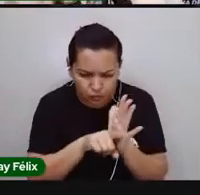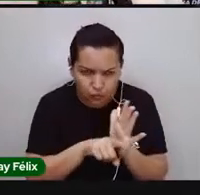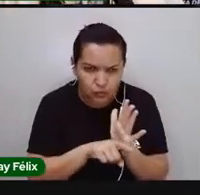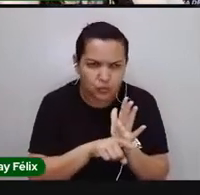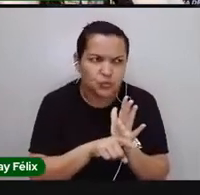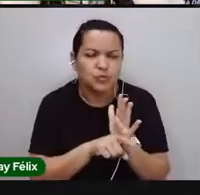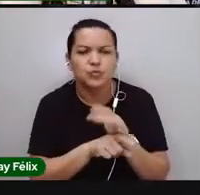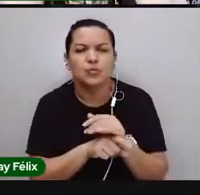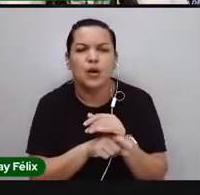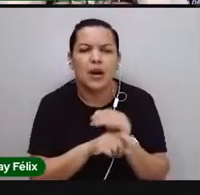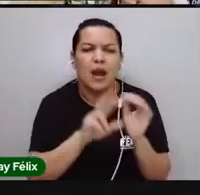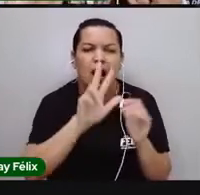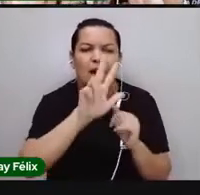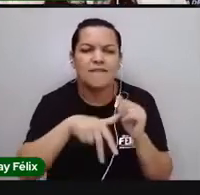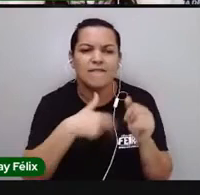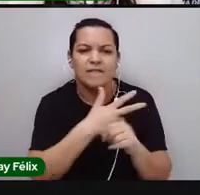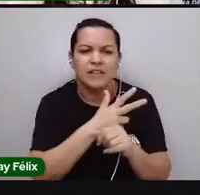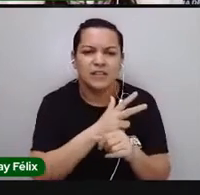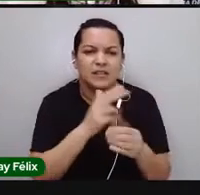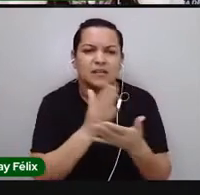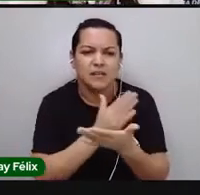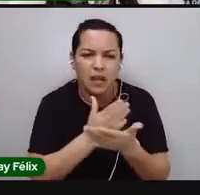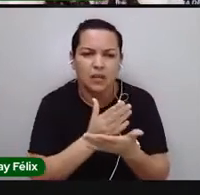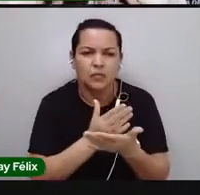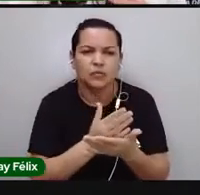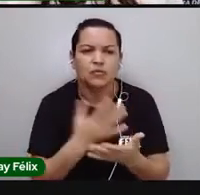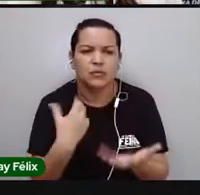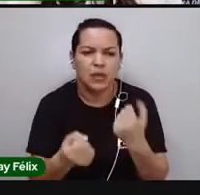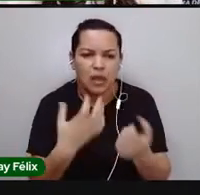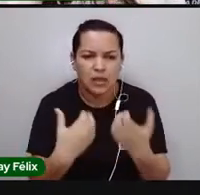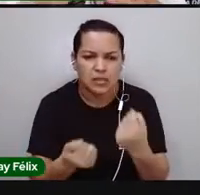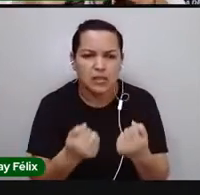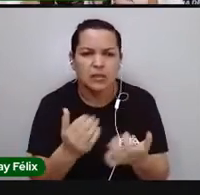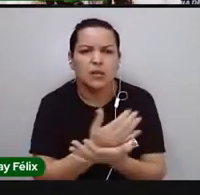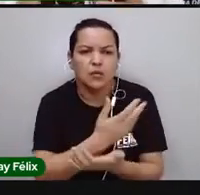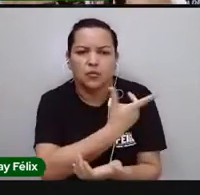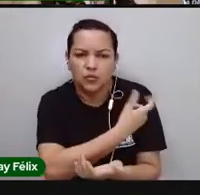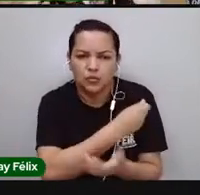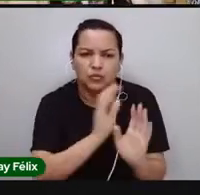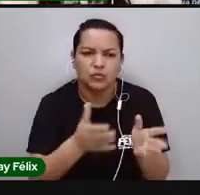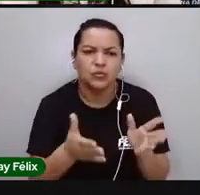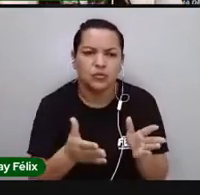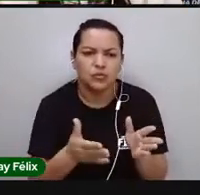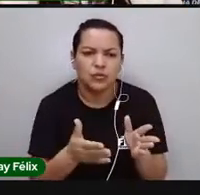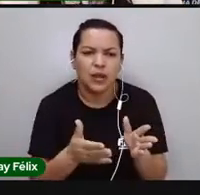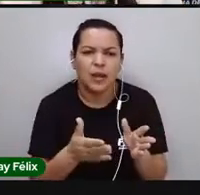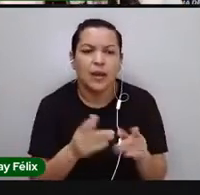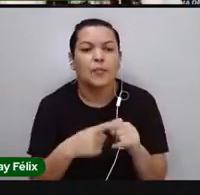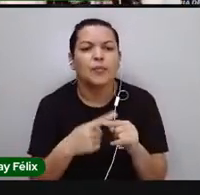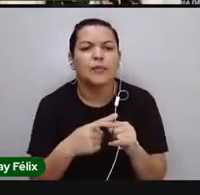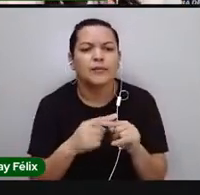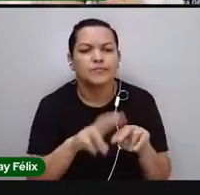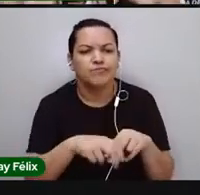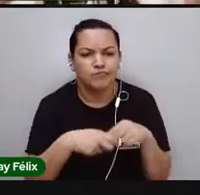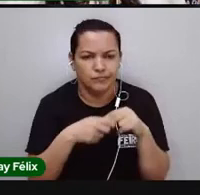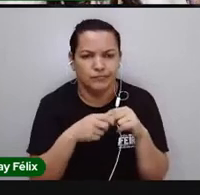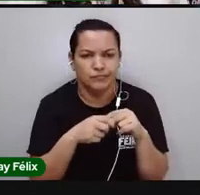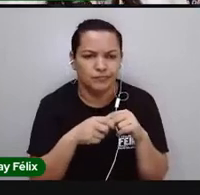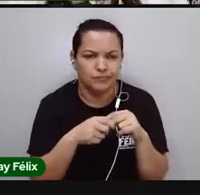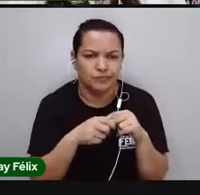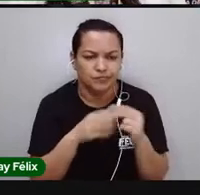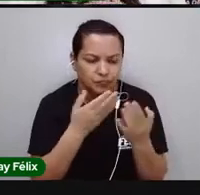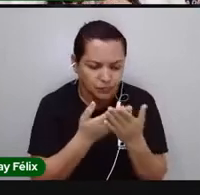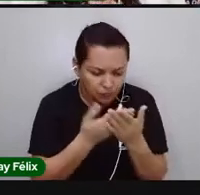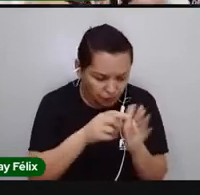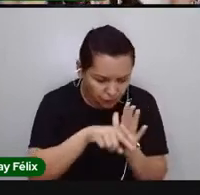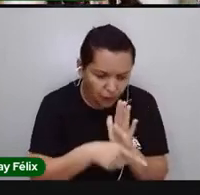e que algumas já estão sendo aprovadas, e que nós já estamos tomando, tudo isso é resultado de uma pesquisa. Só que para esse povo